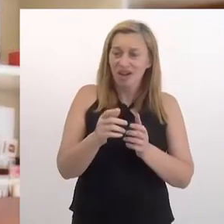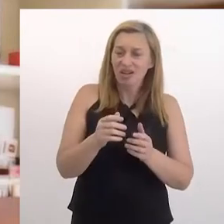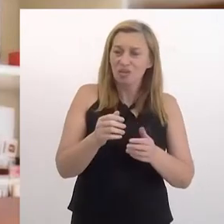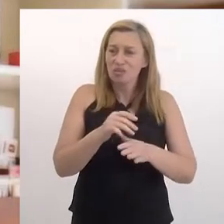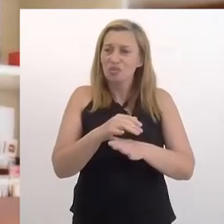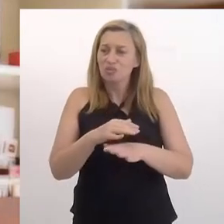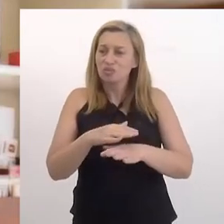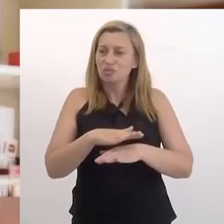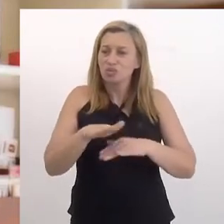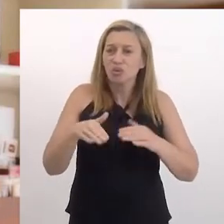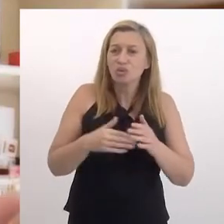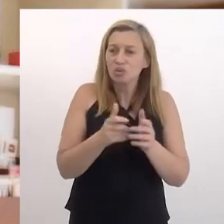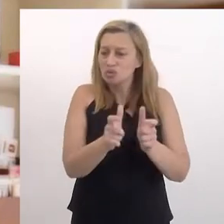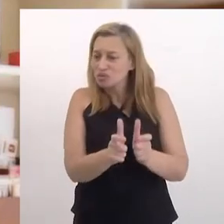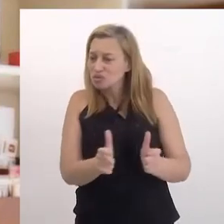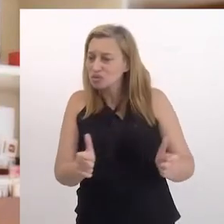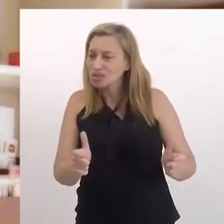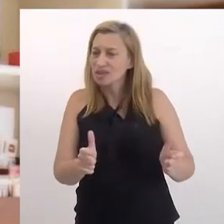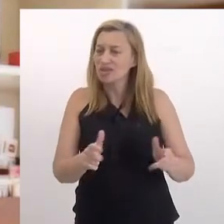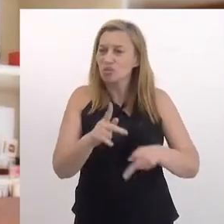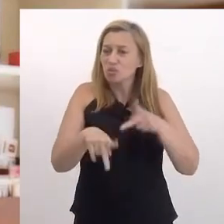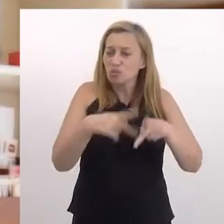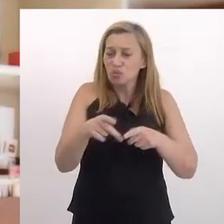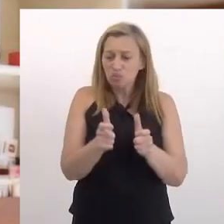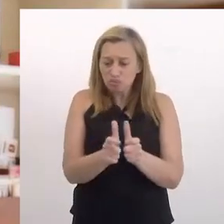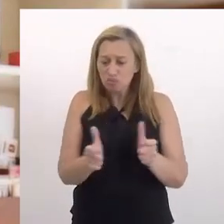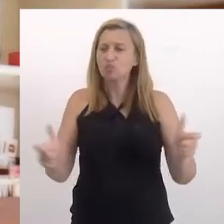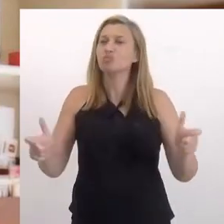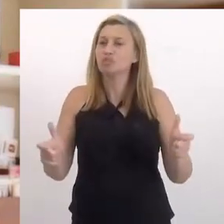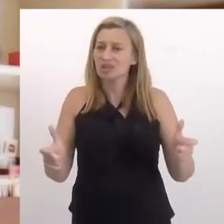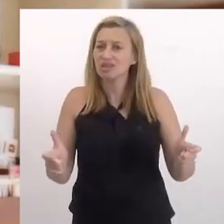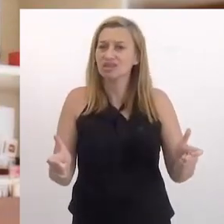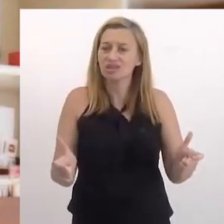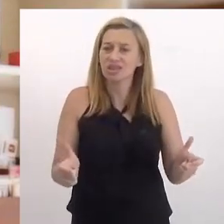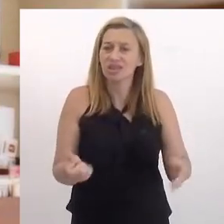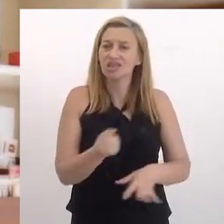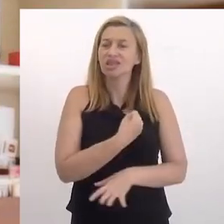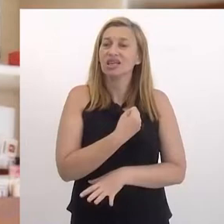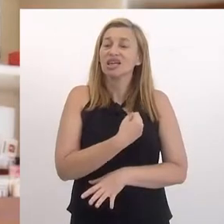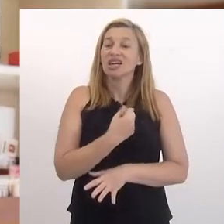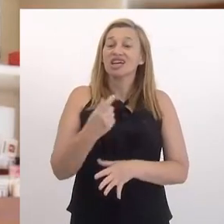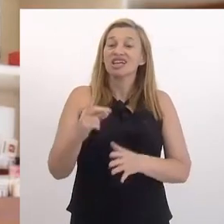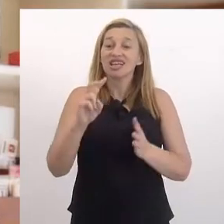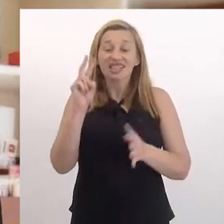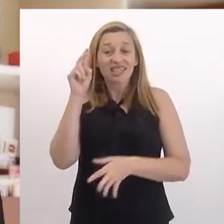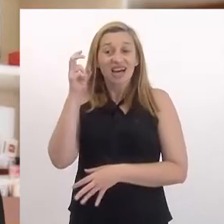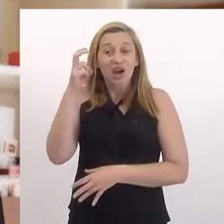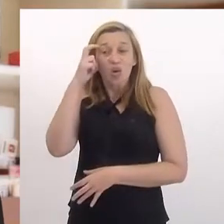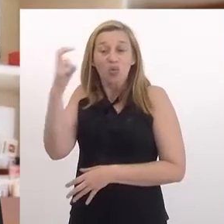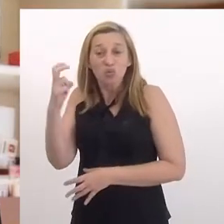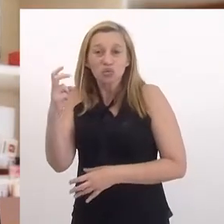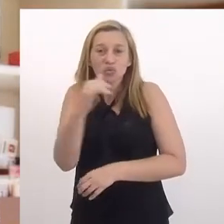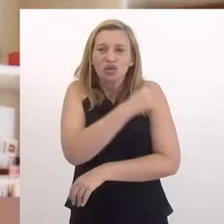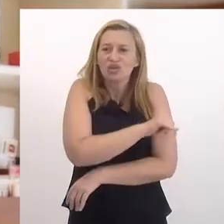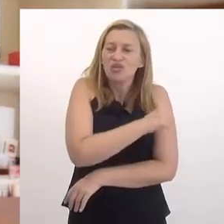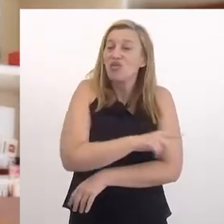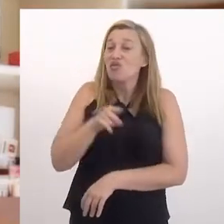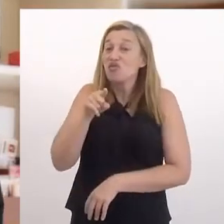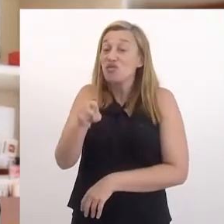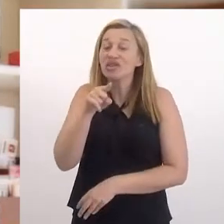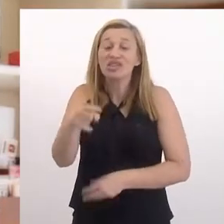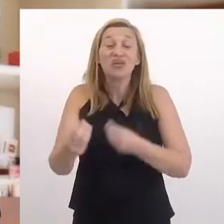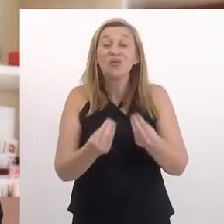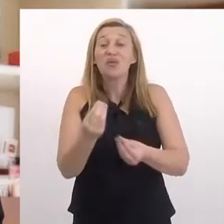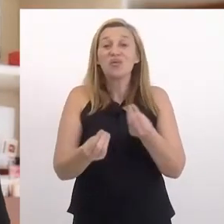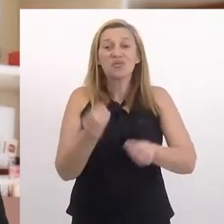imenso, que te adora, que adora as suas obras, você trazer isso, trazer essa cultura carioca? Como é que é para